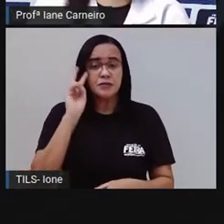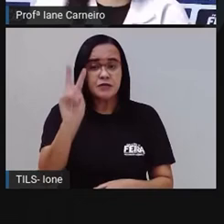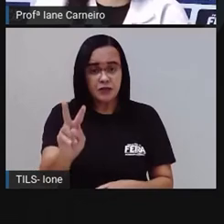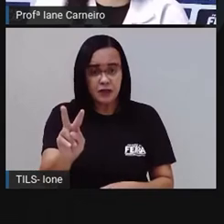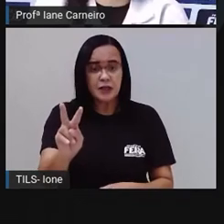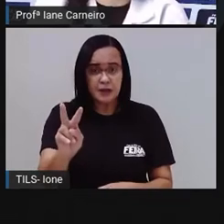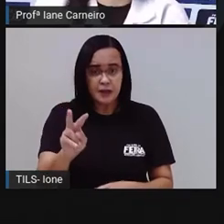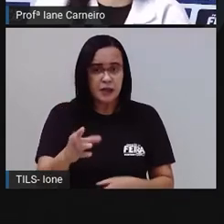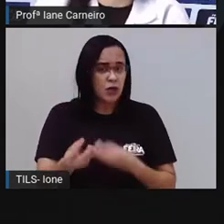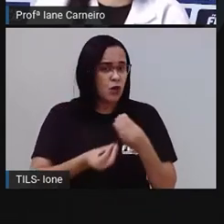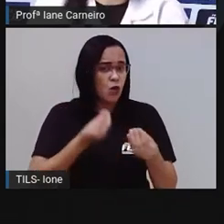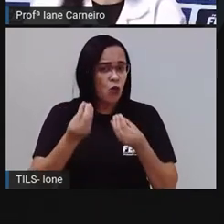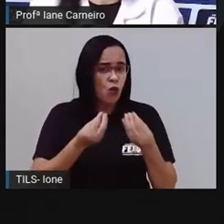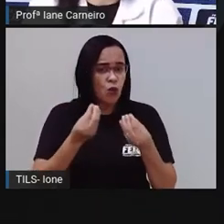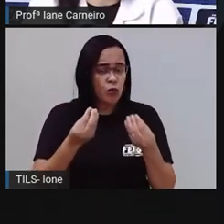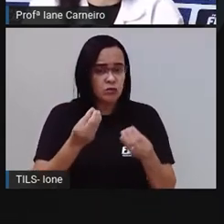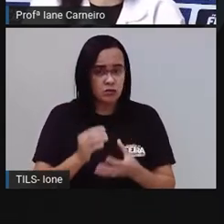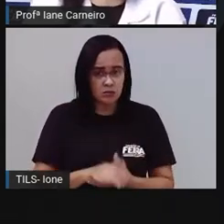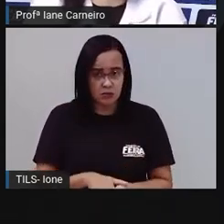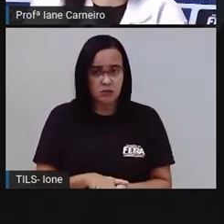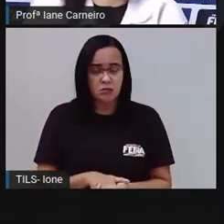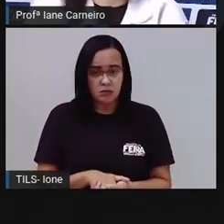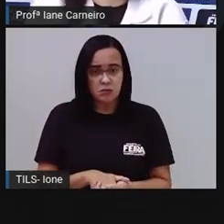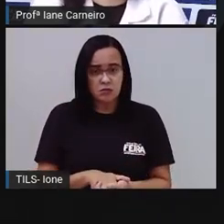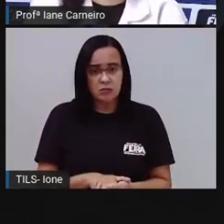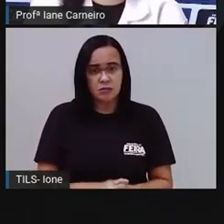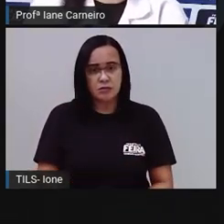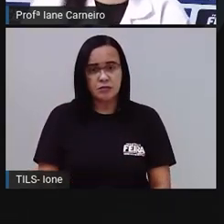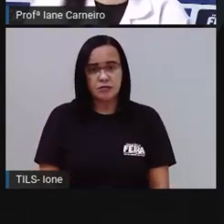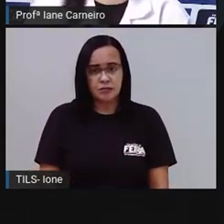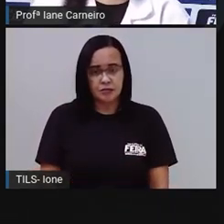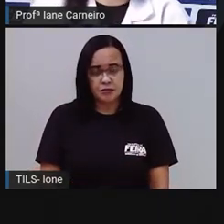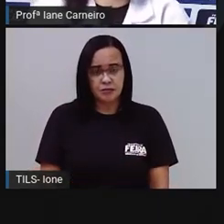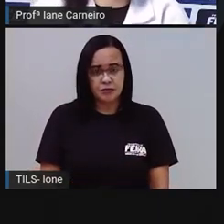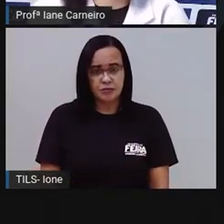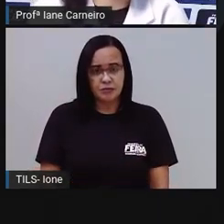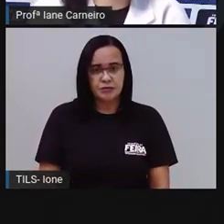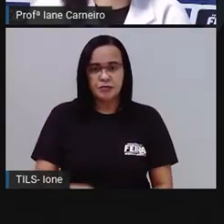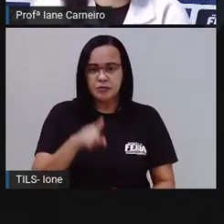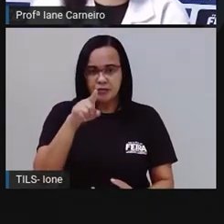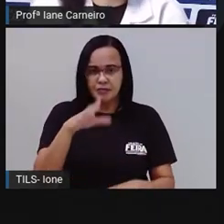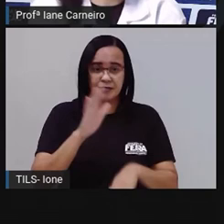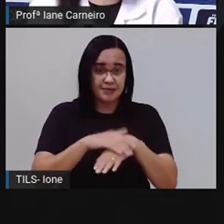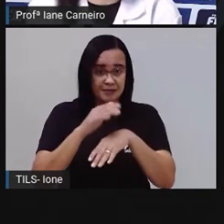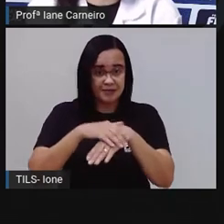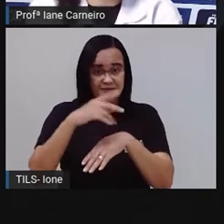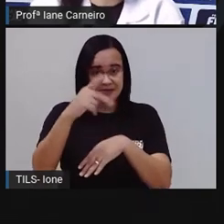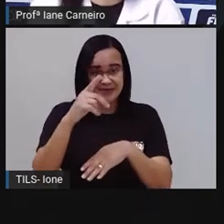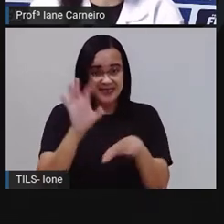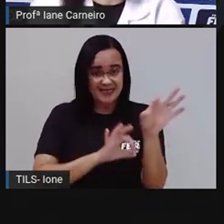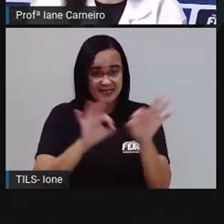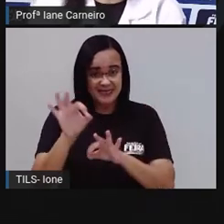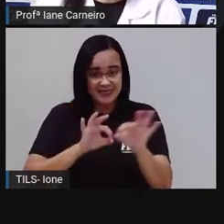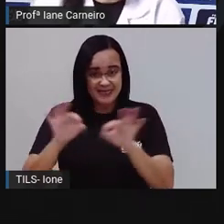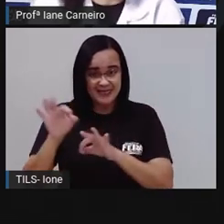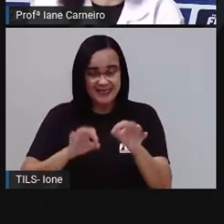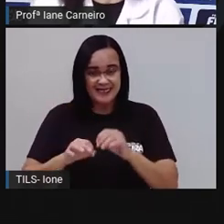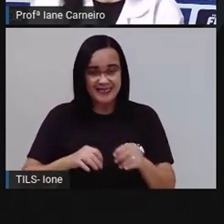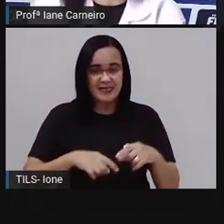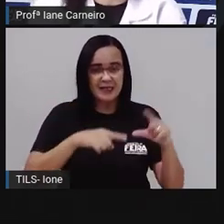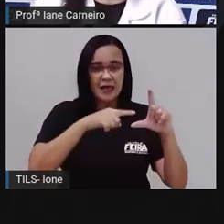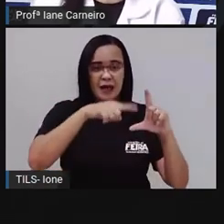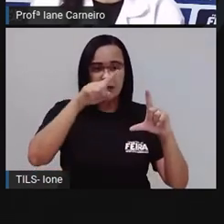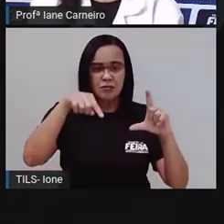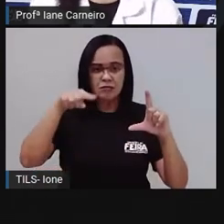os resíduos, eles sobrevivem no meio ambiente, né? Então, a Pró criou aqui esse gráfico, né? Um gráfico diferente,